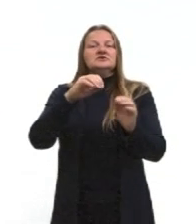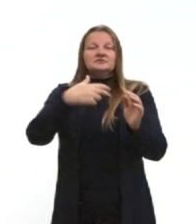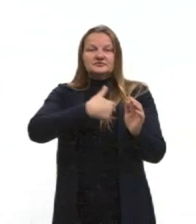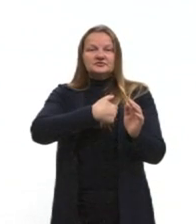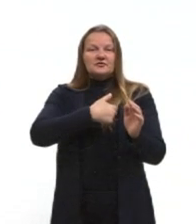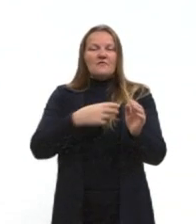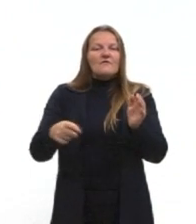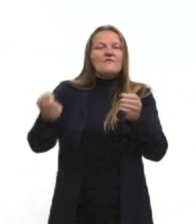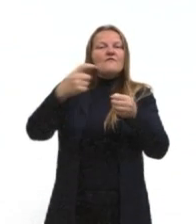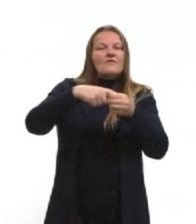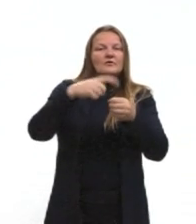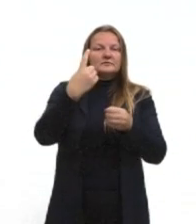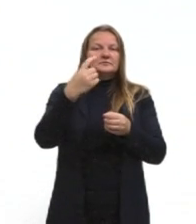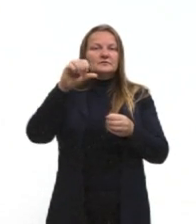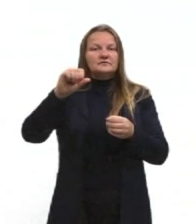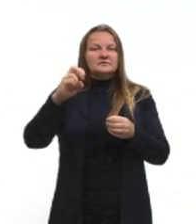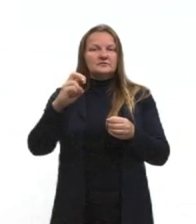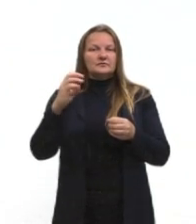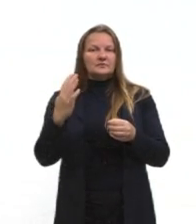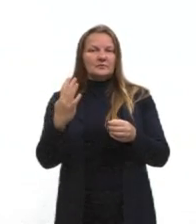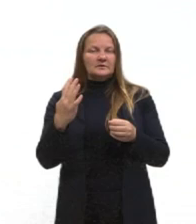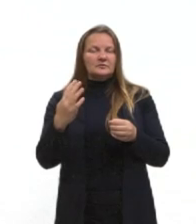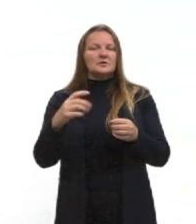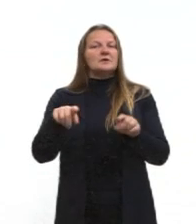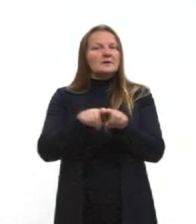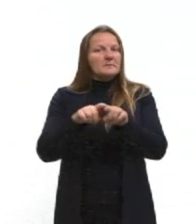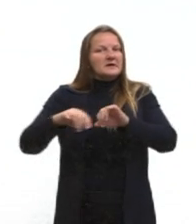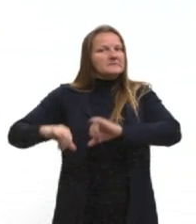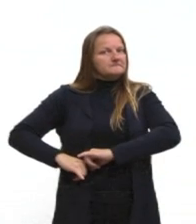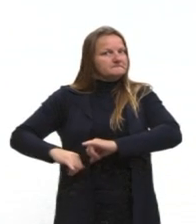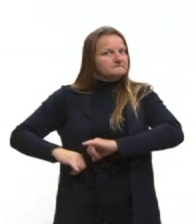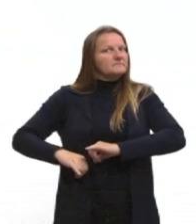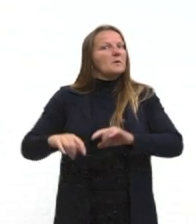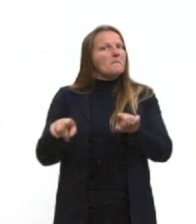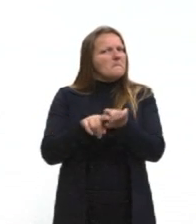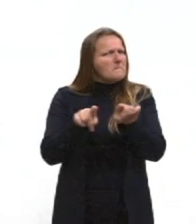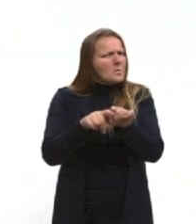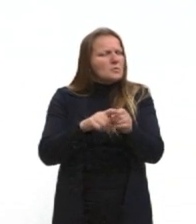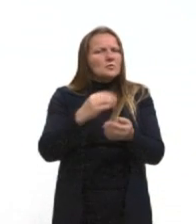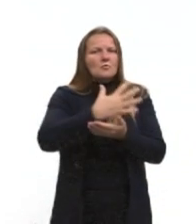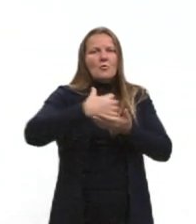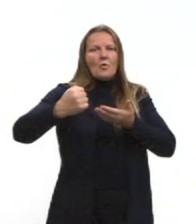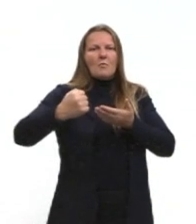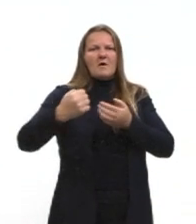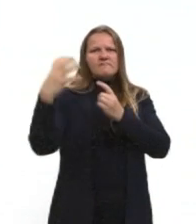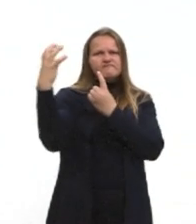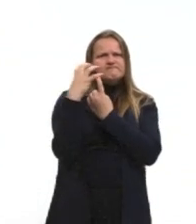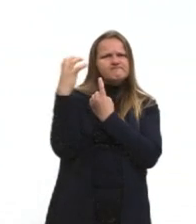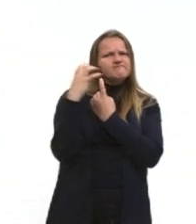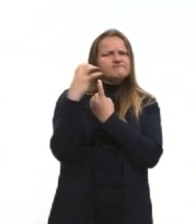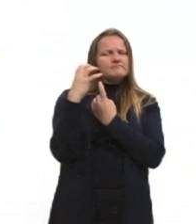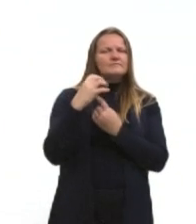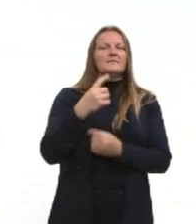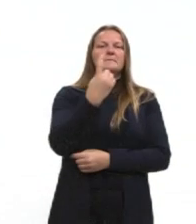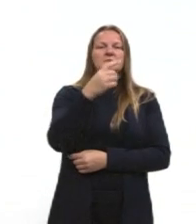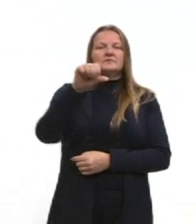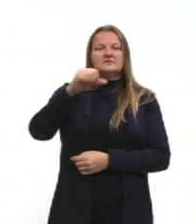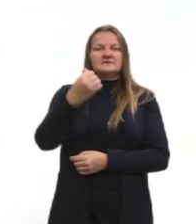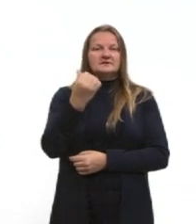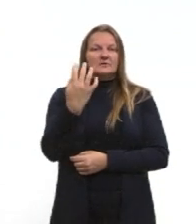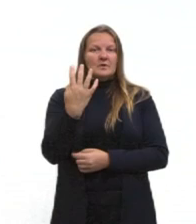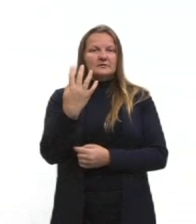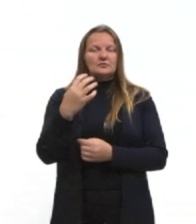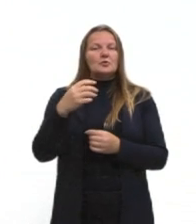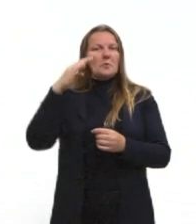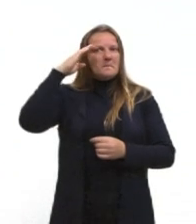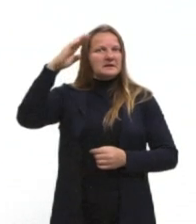depois de 1954, também vai sofrer ameaças de golpe. Então, dez anos antes de 1964, do golpe militar, os